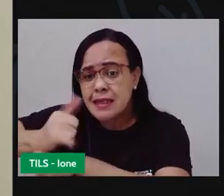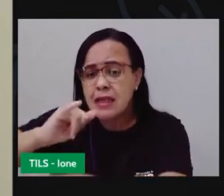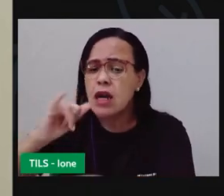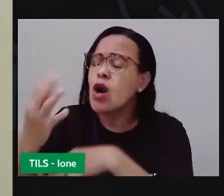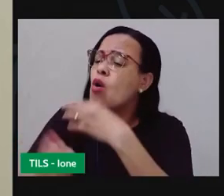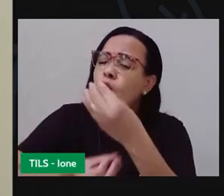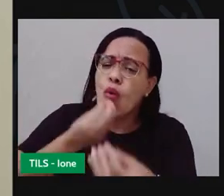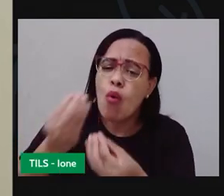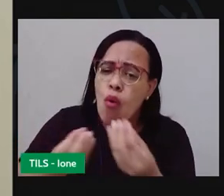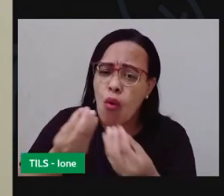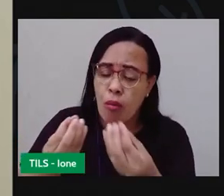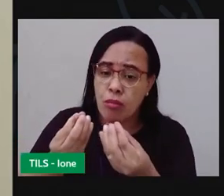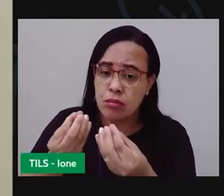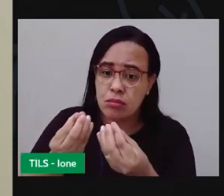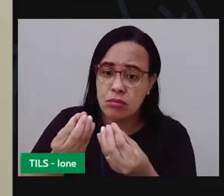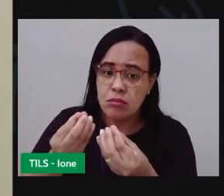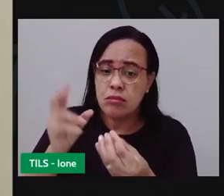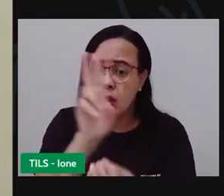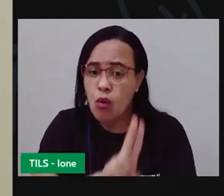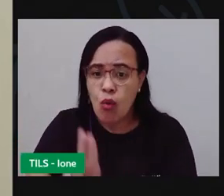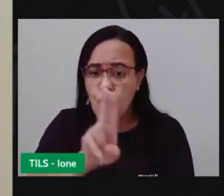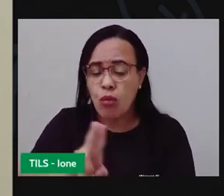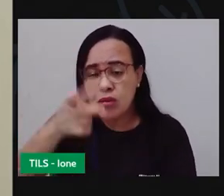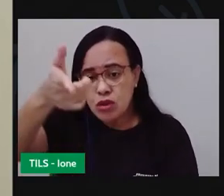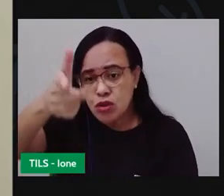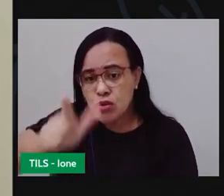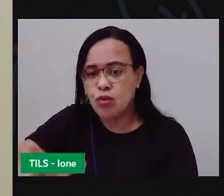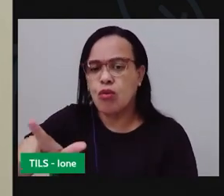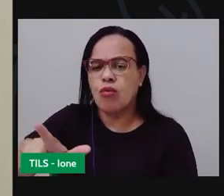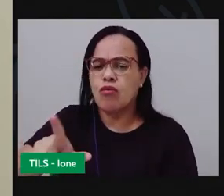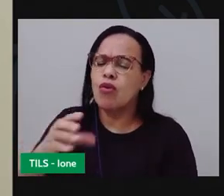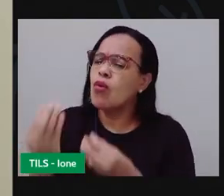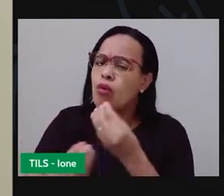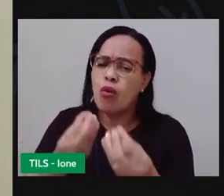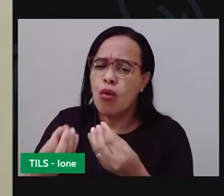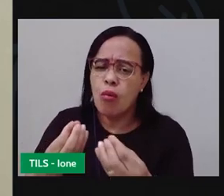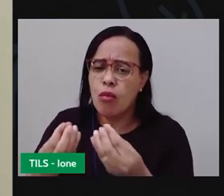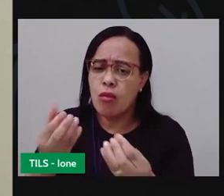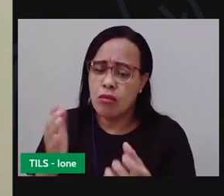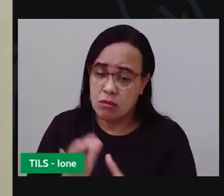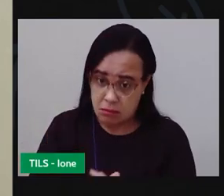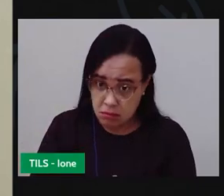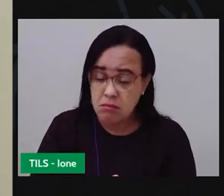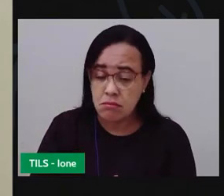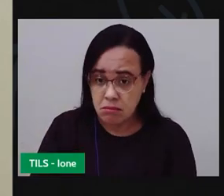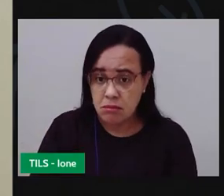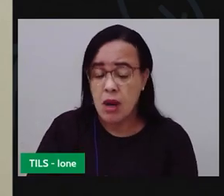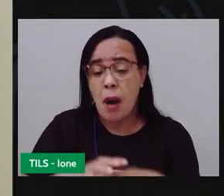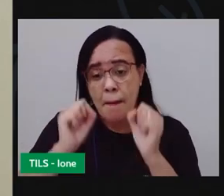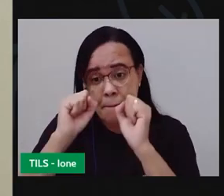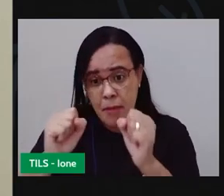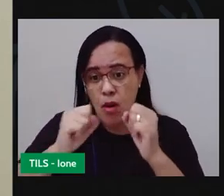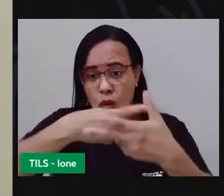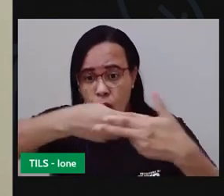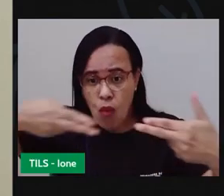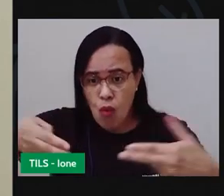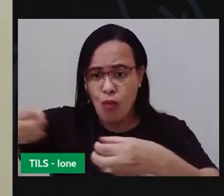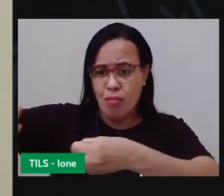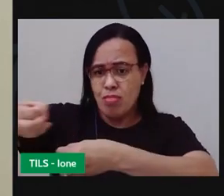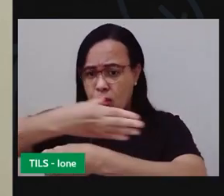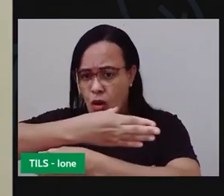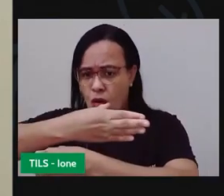podem ser reciclados e serem utilizados novamente na produção de outros materiais.